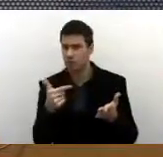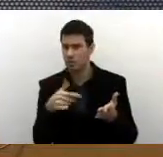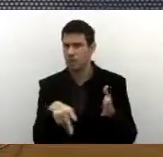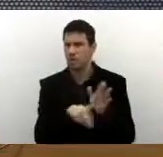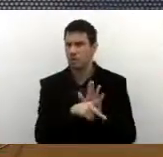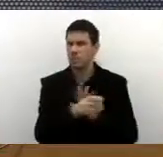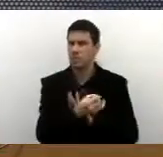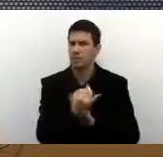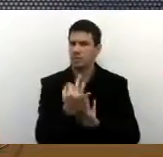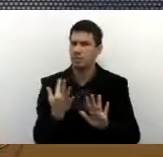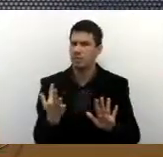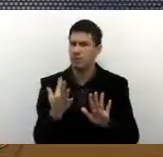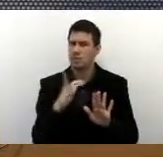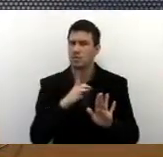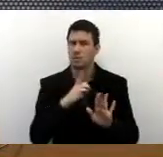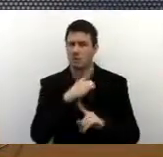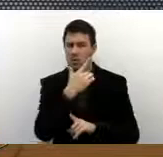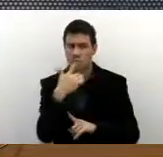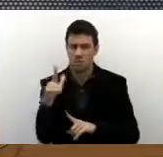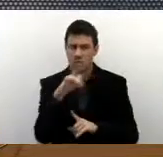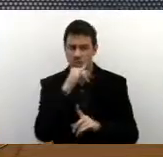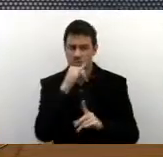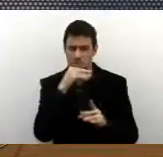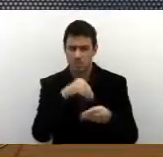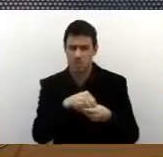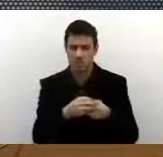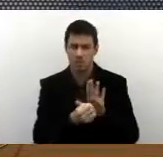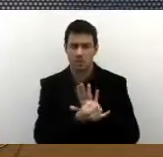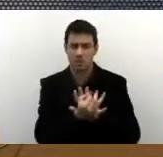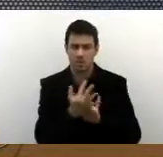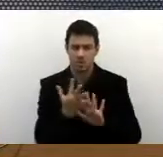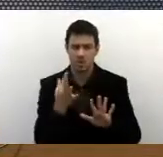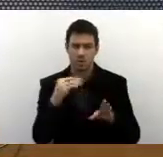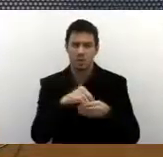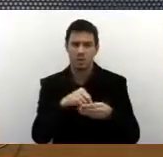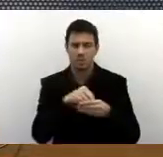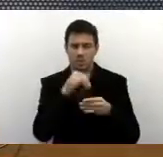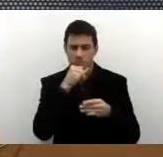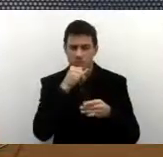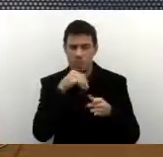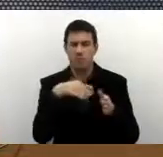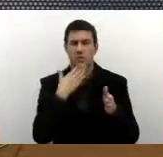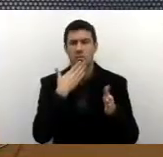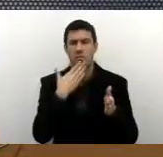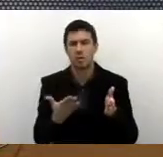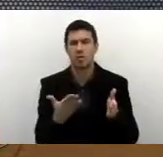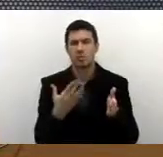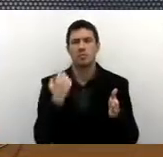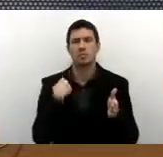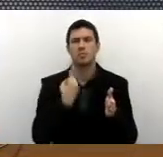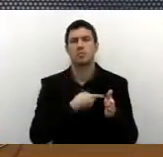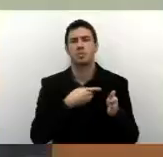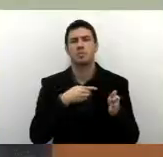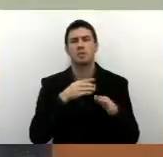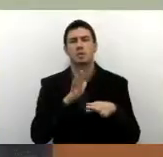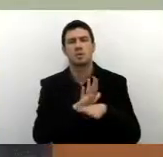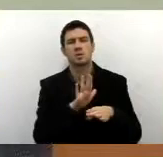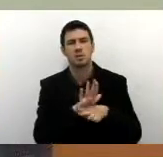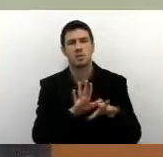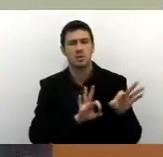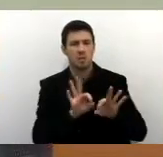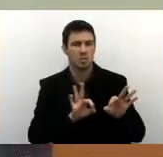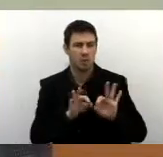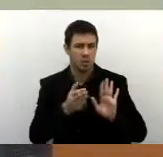várias. Existe outros. Por quê? Porque existem empresas de vale refeição, de vale transporte. Eu vou pedir para a minha assessoria elaborar um